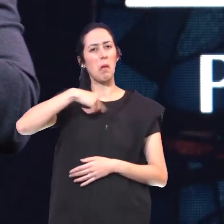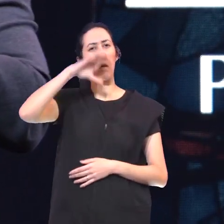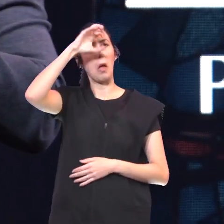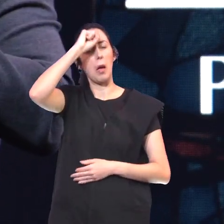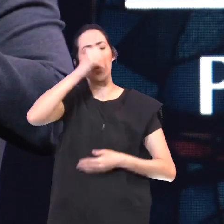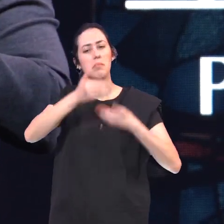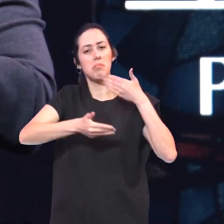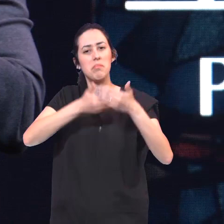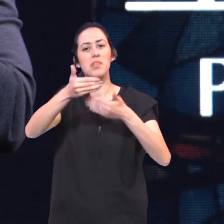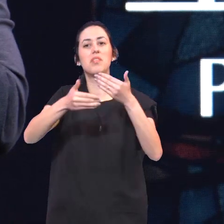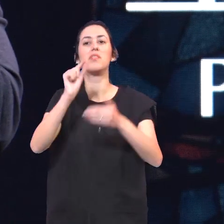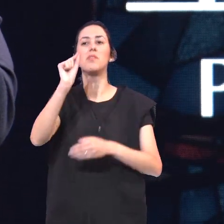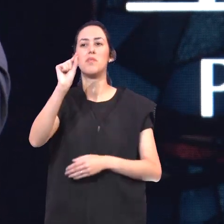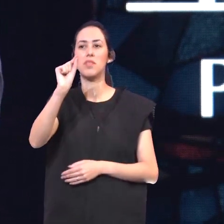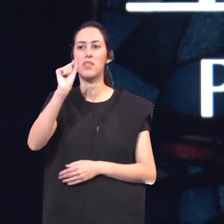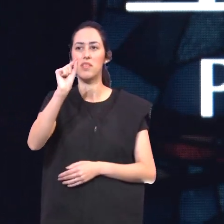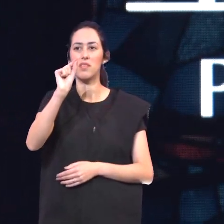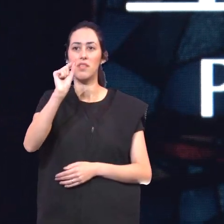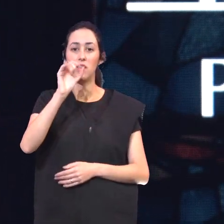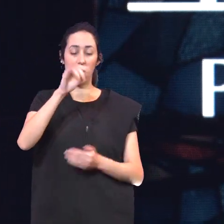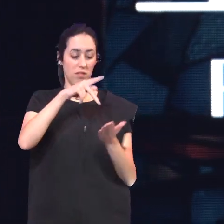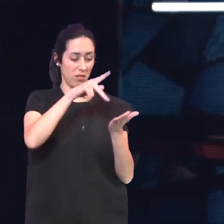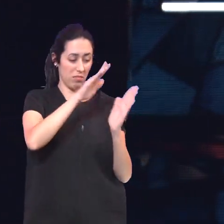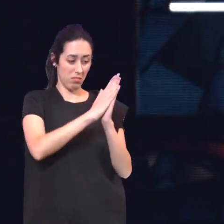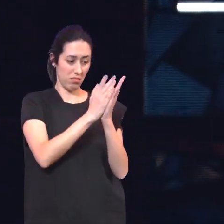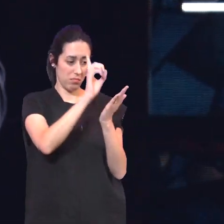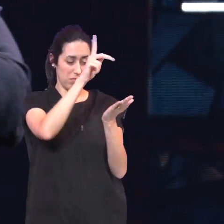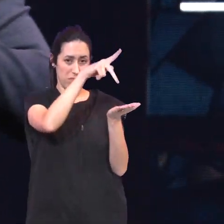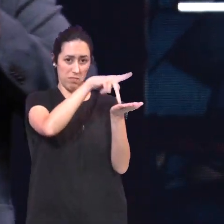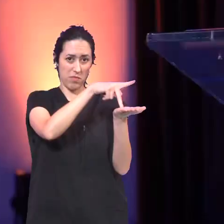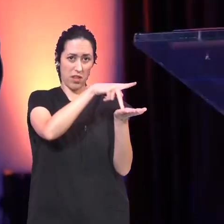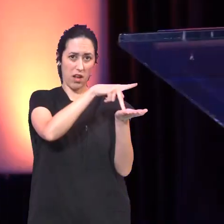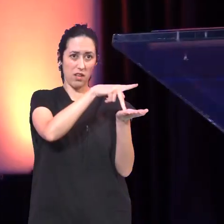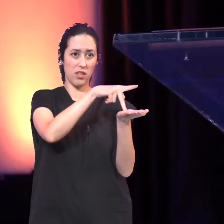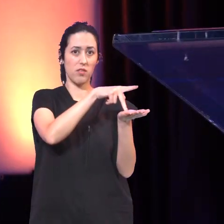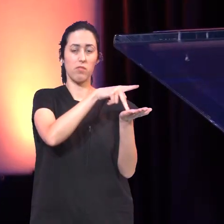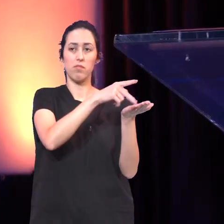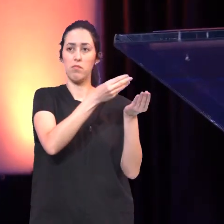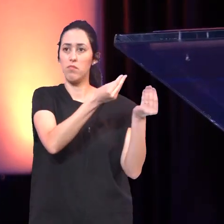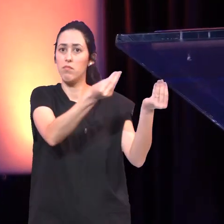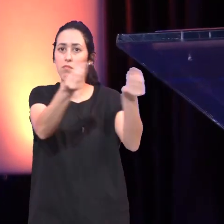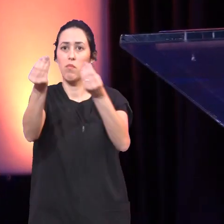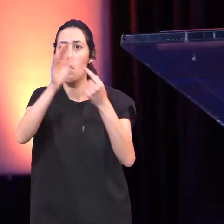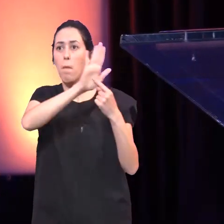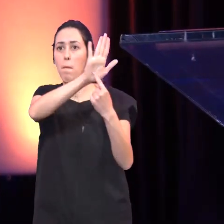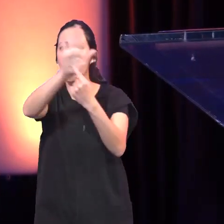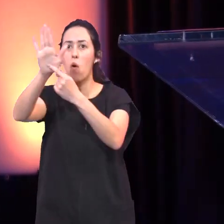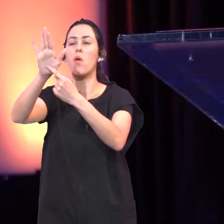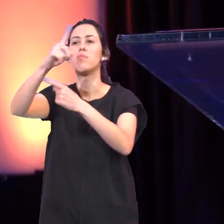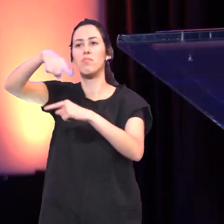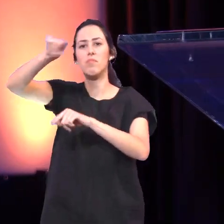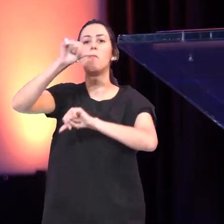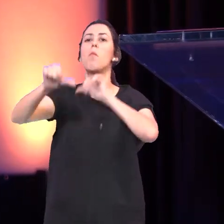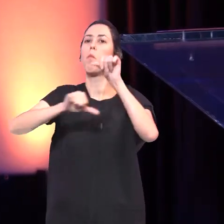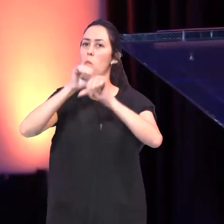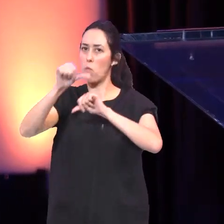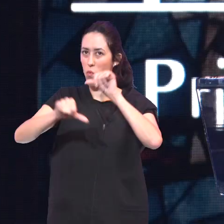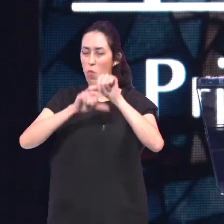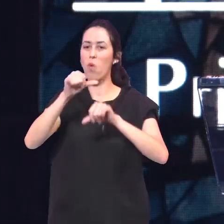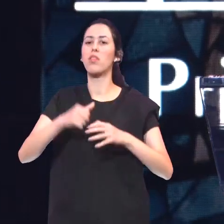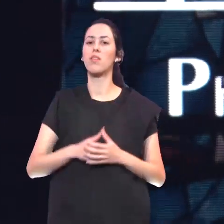onde a verdade Chega A realidade Muda Eu vou repetir